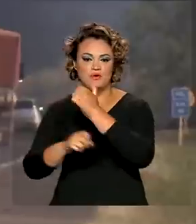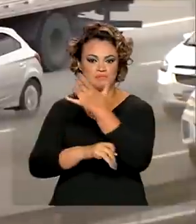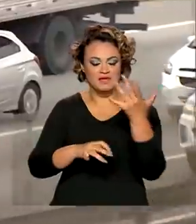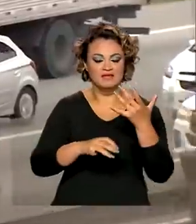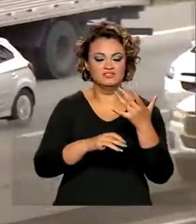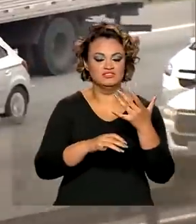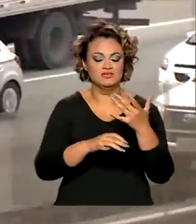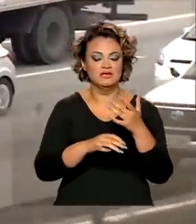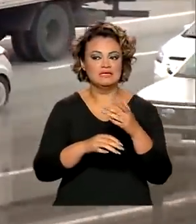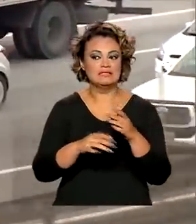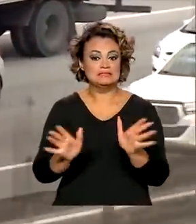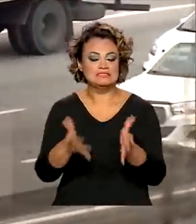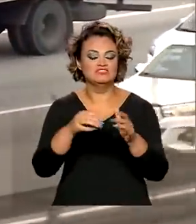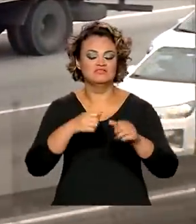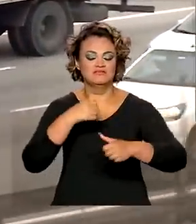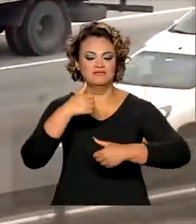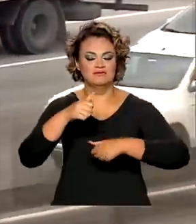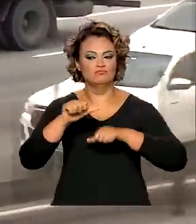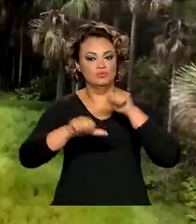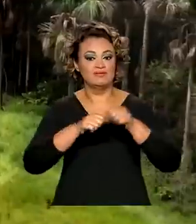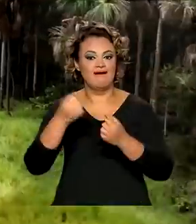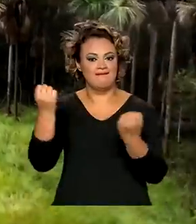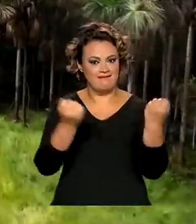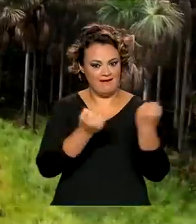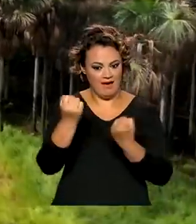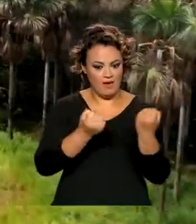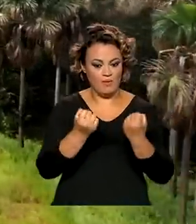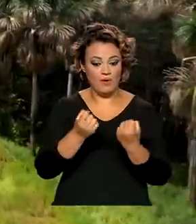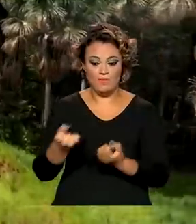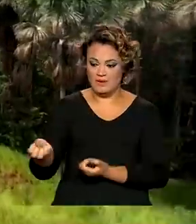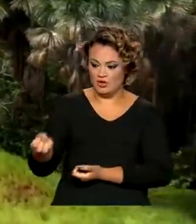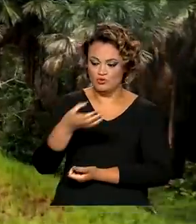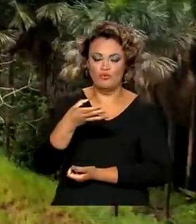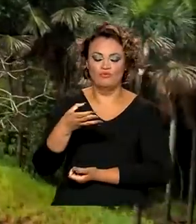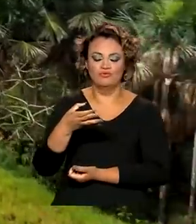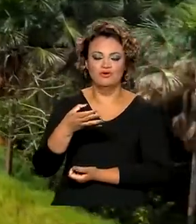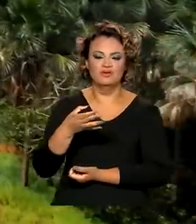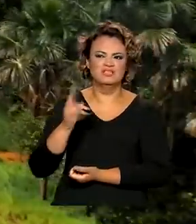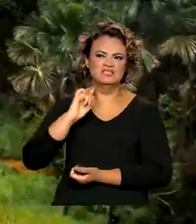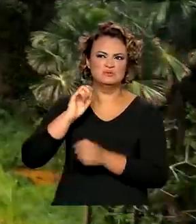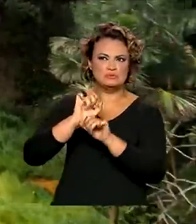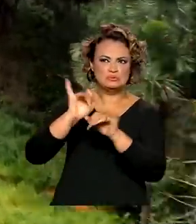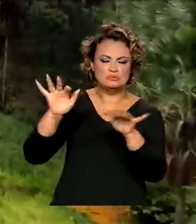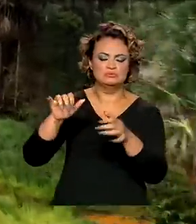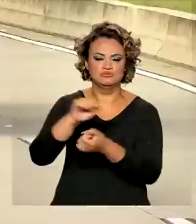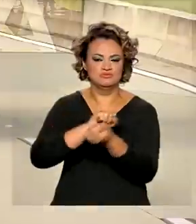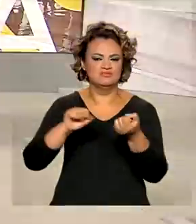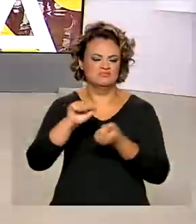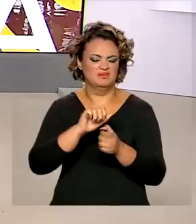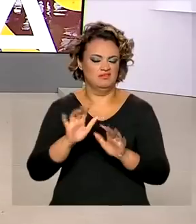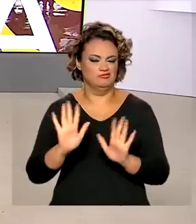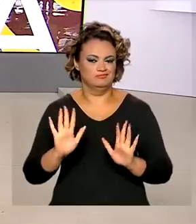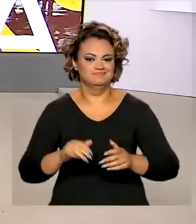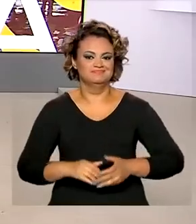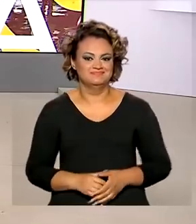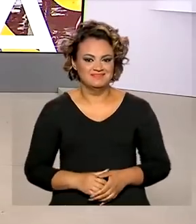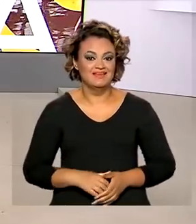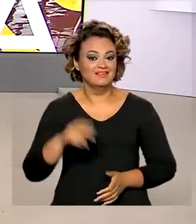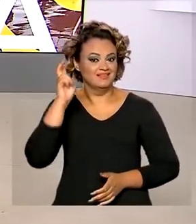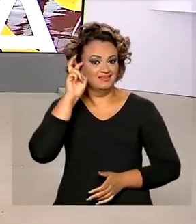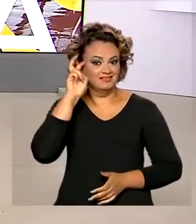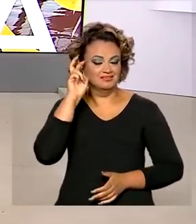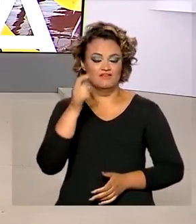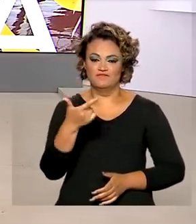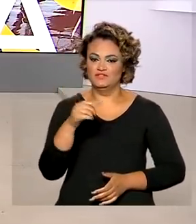renovação de frota de veículos antigos e mais poluentes por modernos e sustentáveis. Quinta-feira,